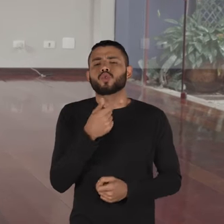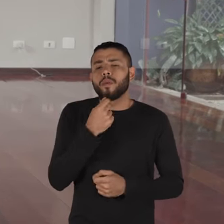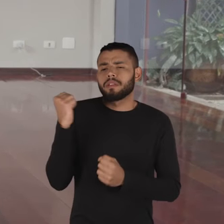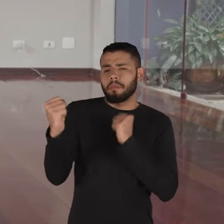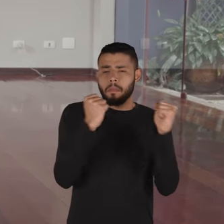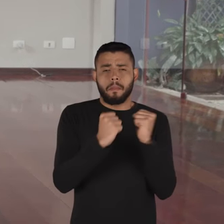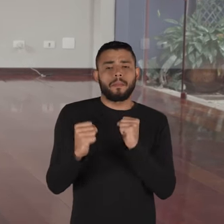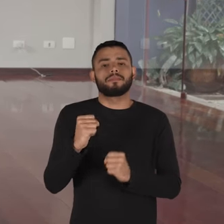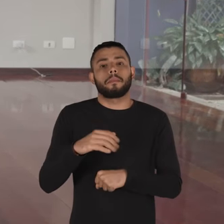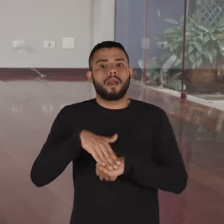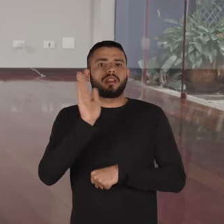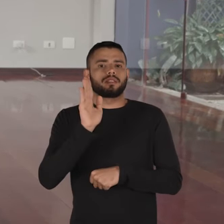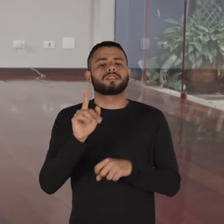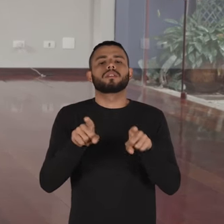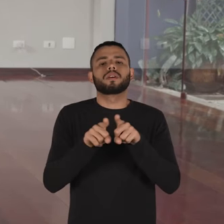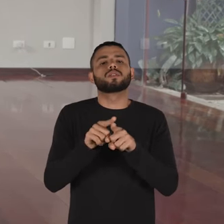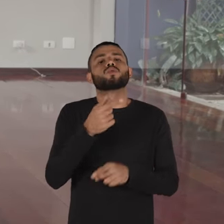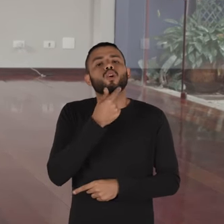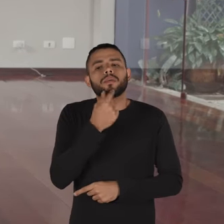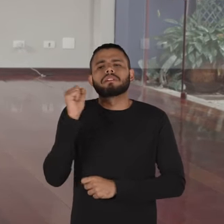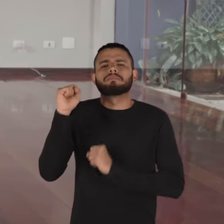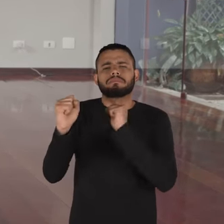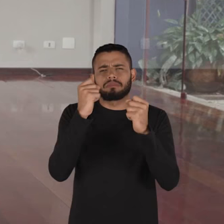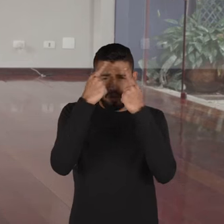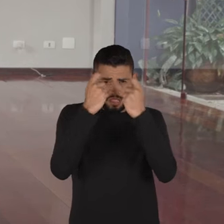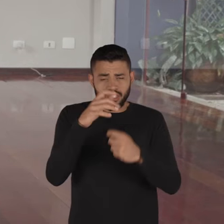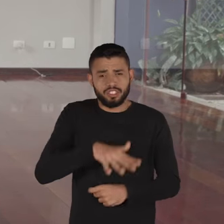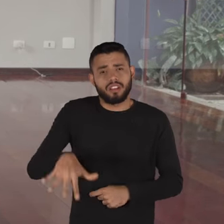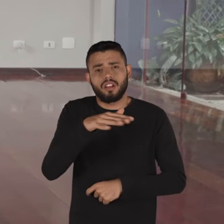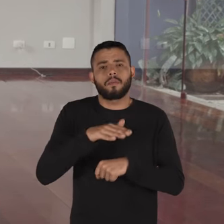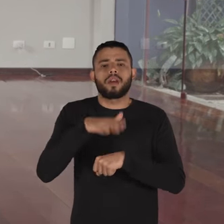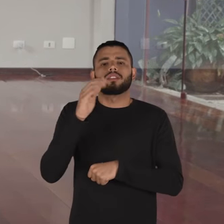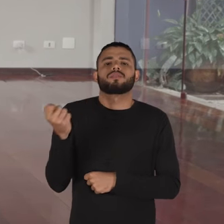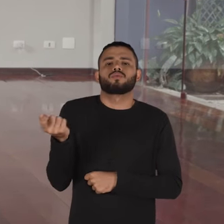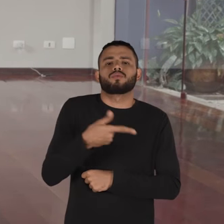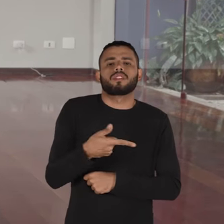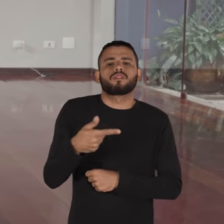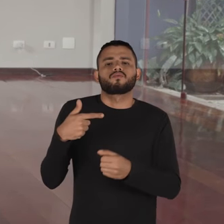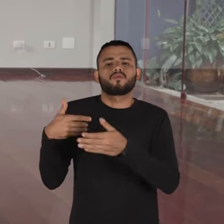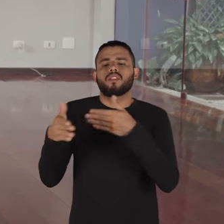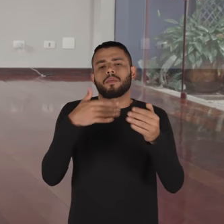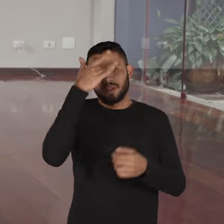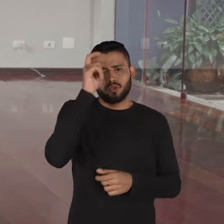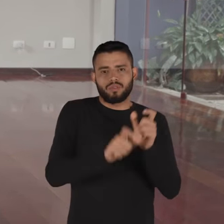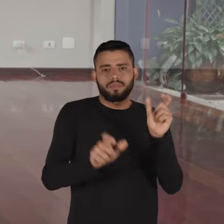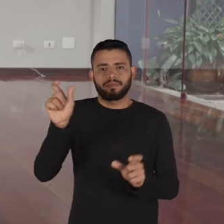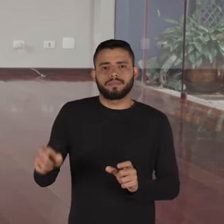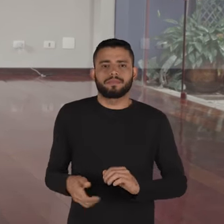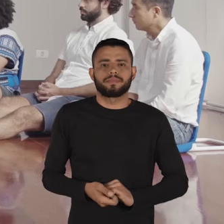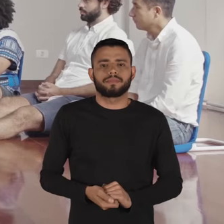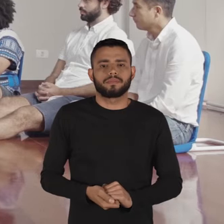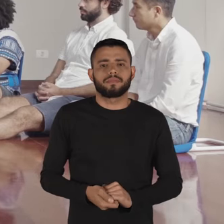nós que nos matamos mais somos nós que violentamos de uma maneira geral muito mais do que qualquer outra